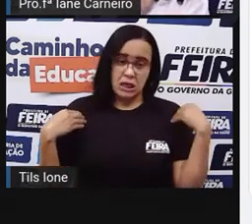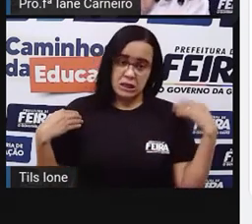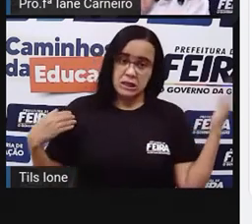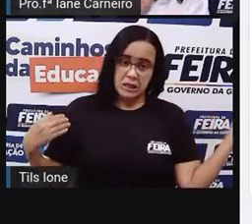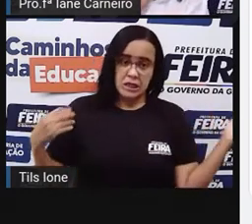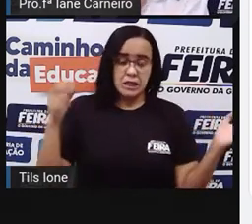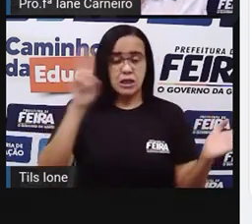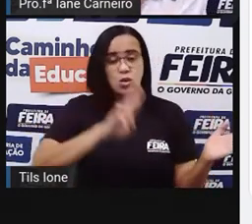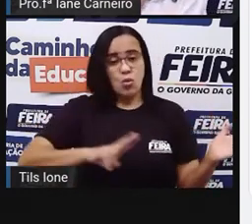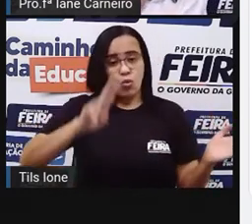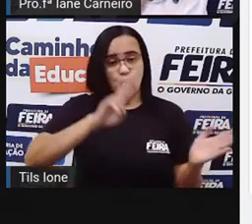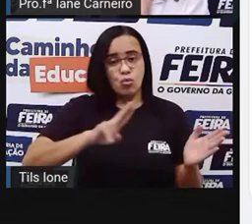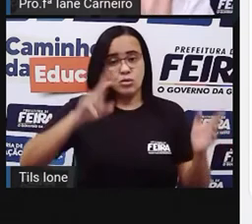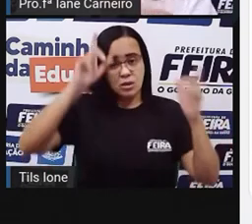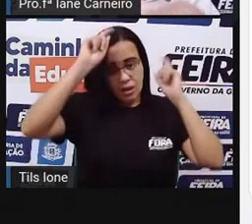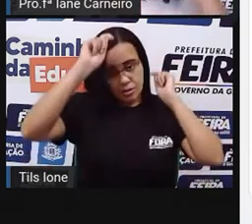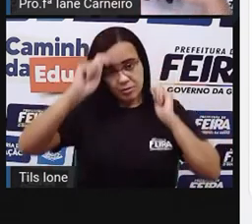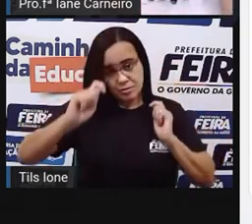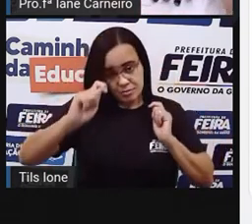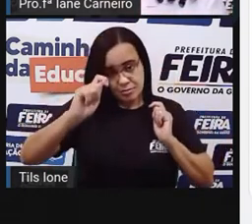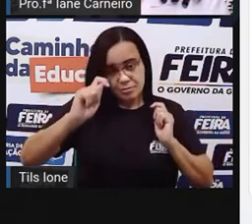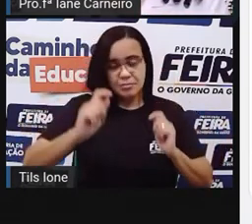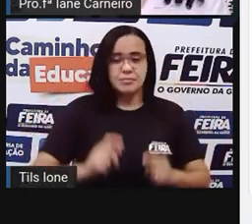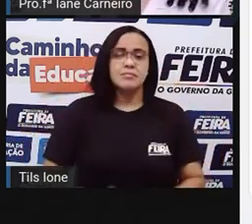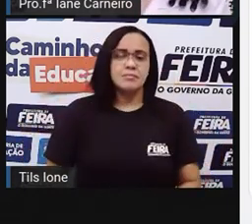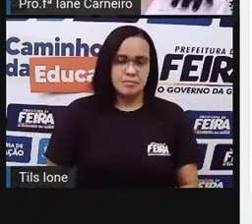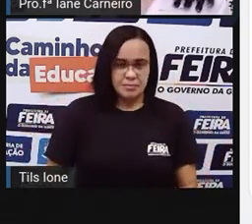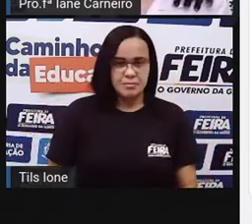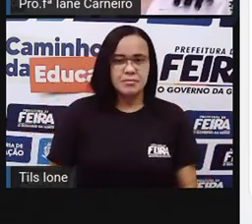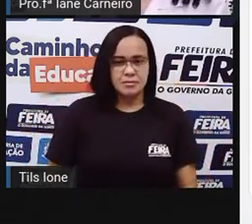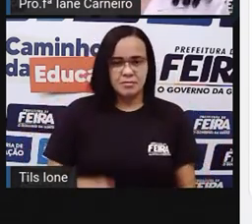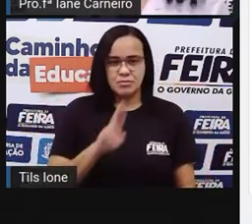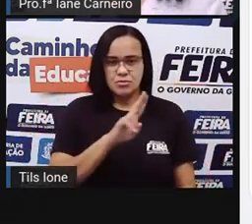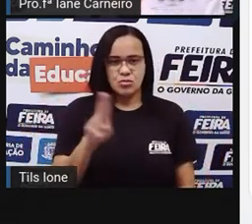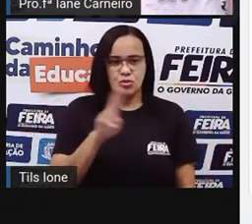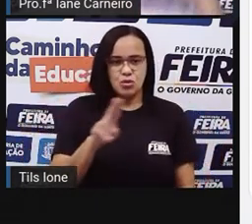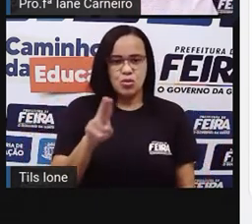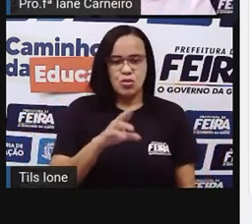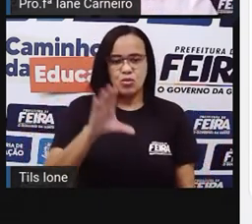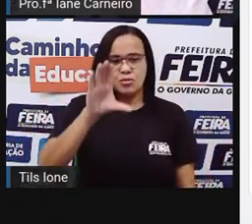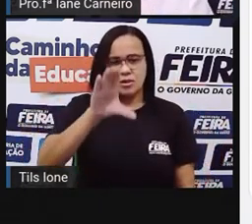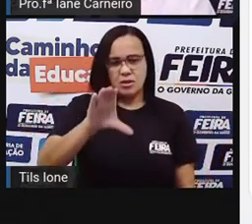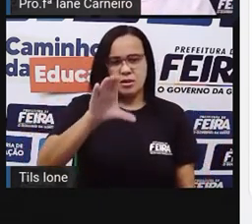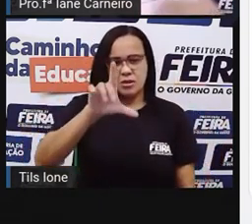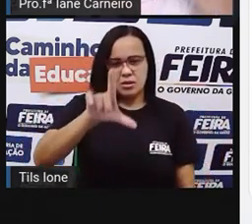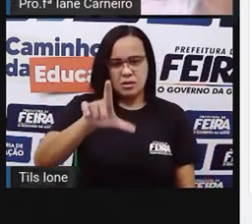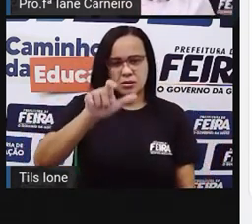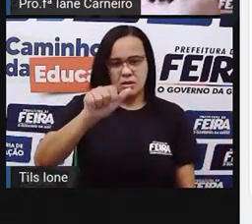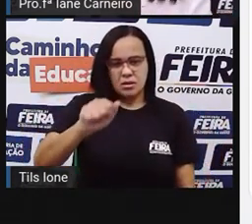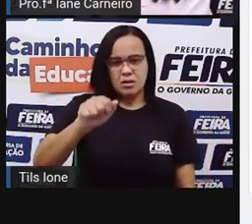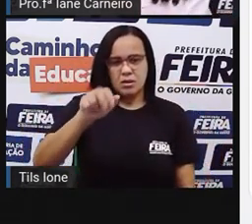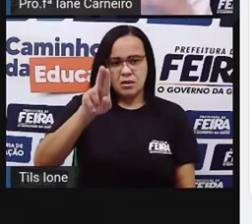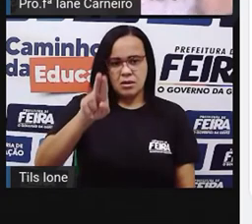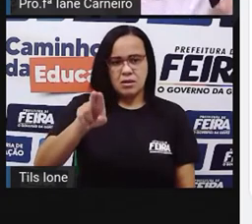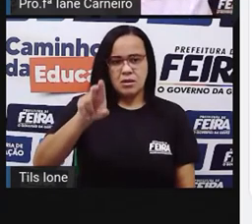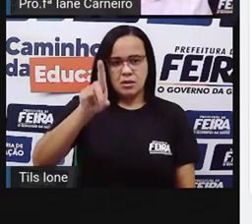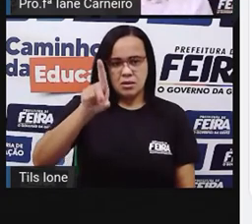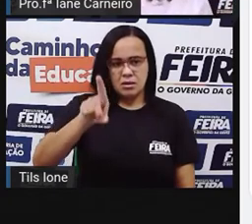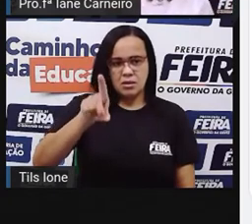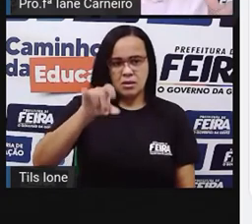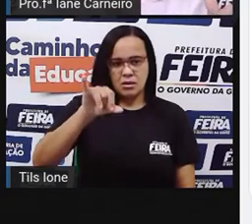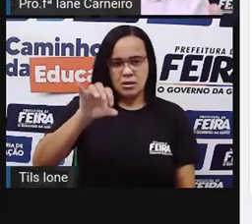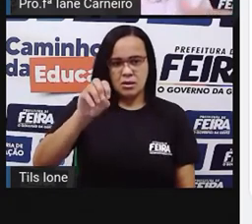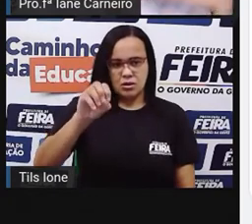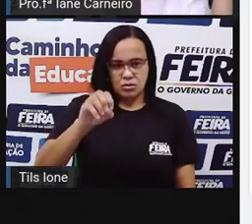é Bruno? Cláudio, né? Cláudio está à esquerda de Bruno e usa boné. Então, o que estiver usando